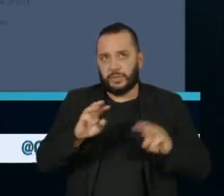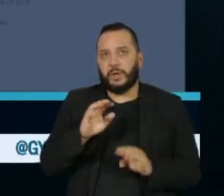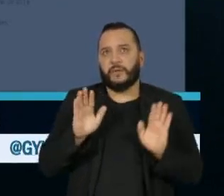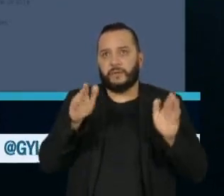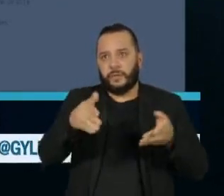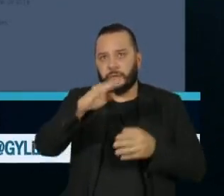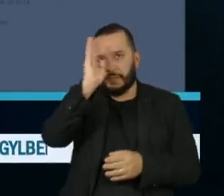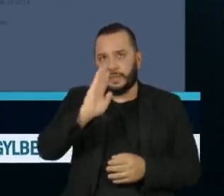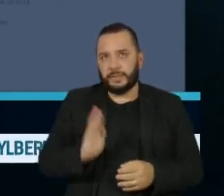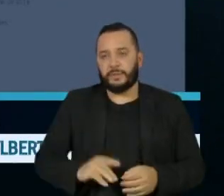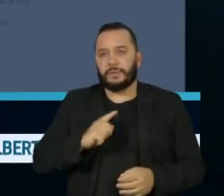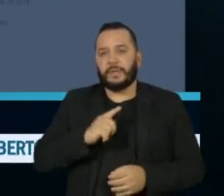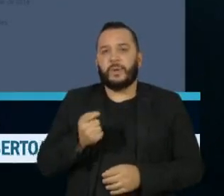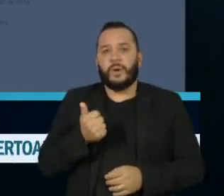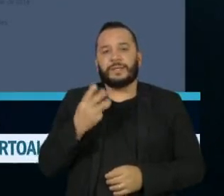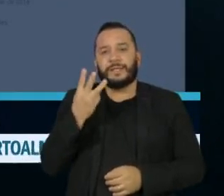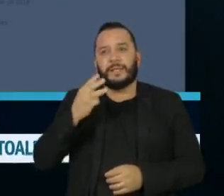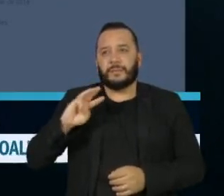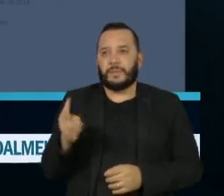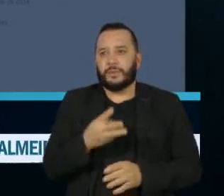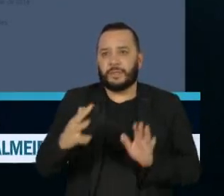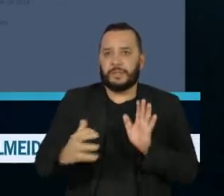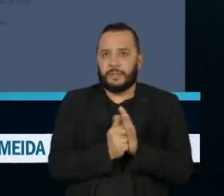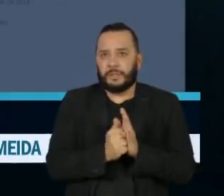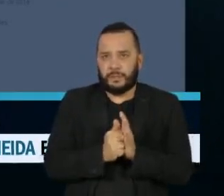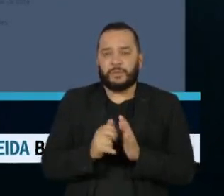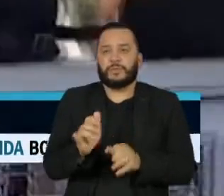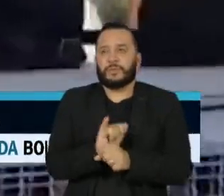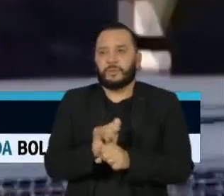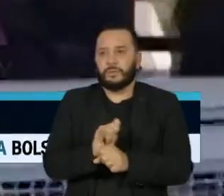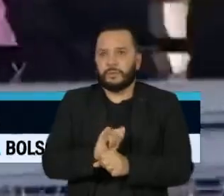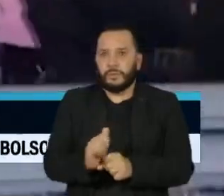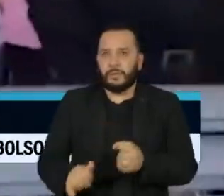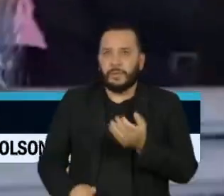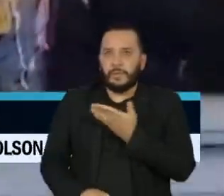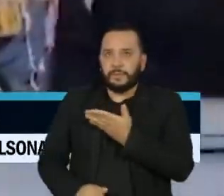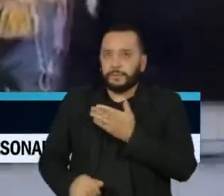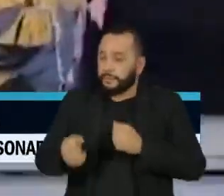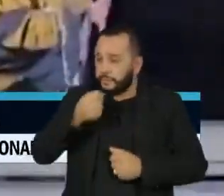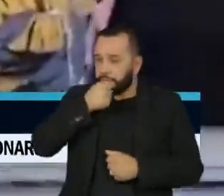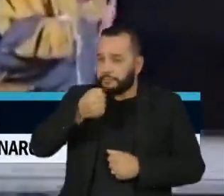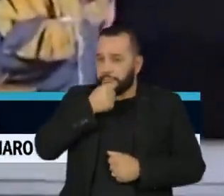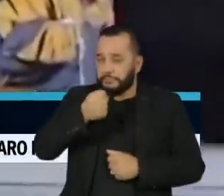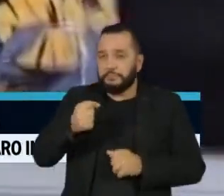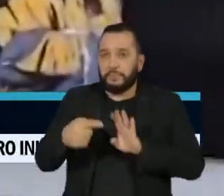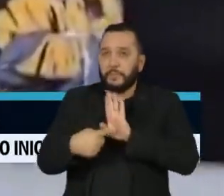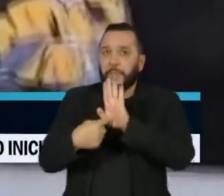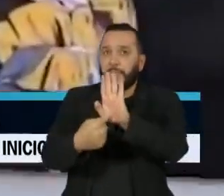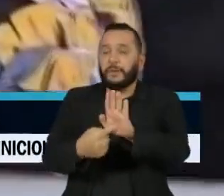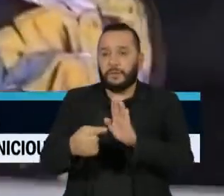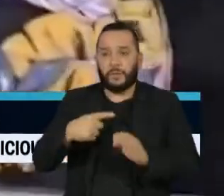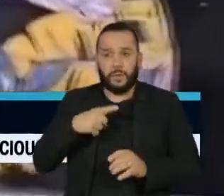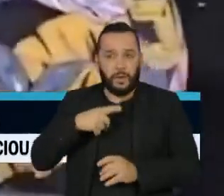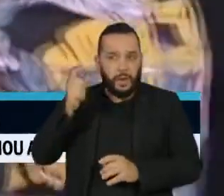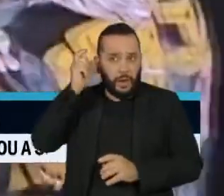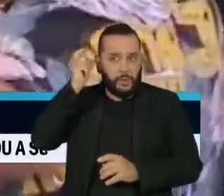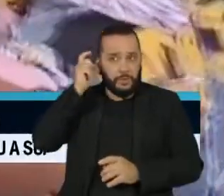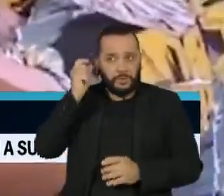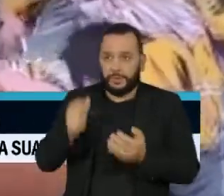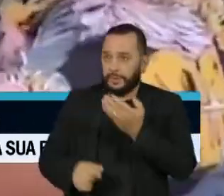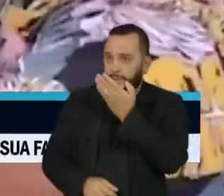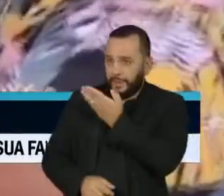quase 3 milhões de inscritos no YouTube. A reportagem da Folha ainda apresentou um áudio em que o